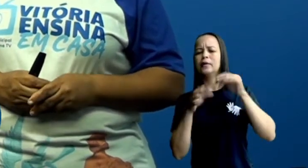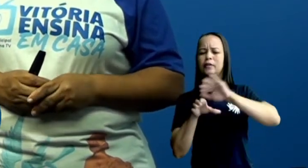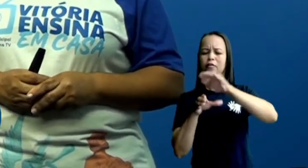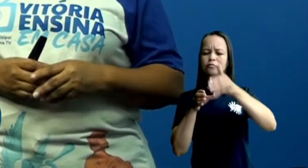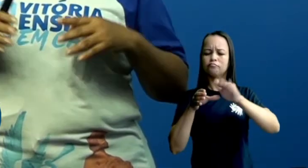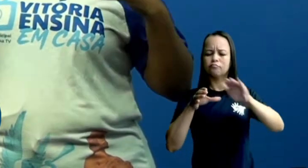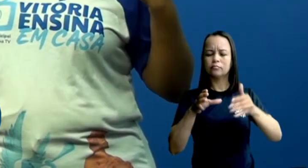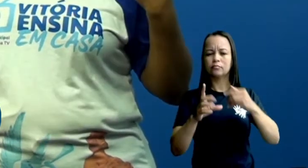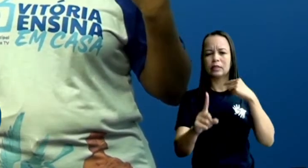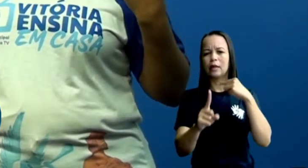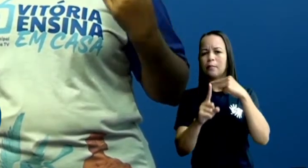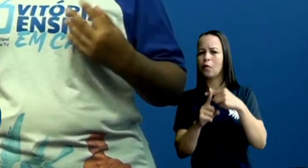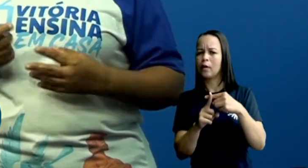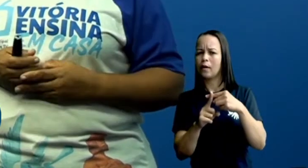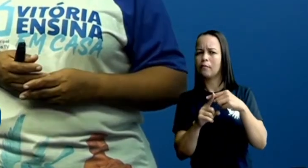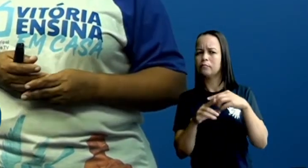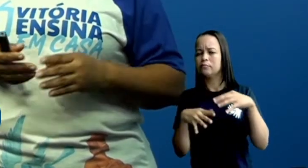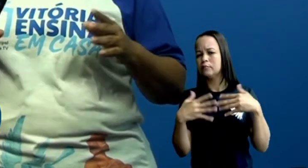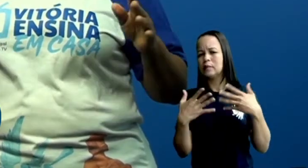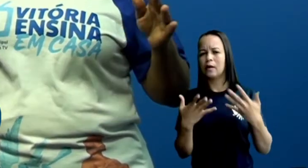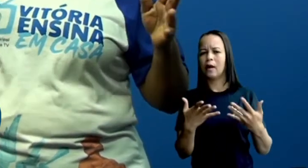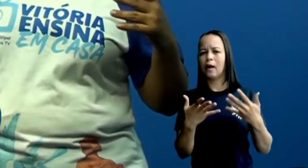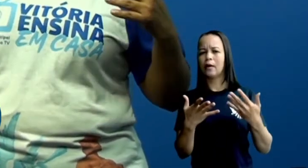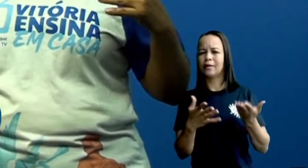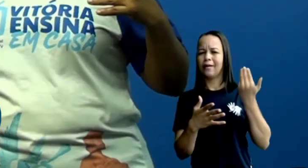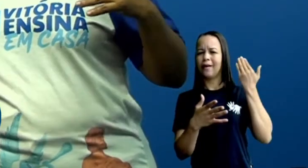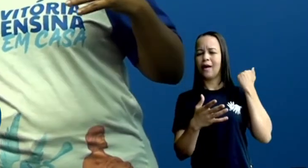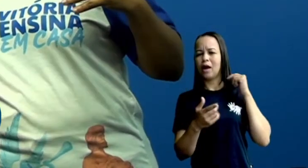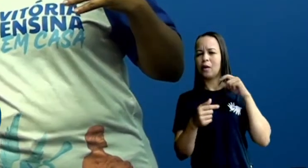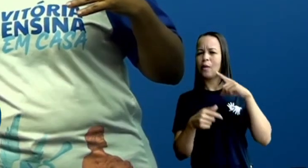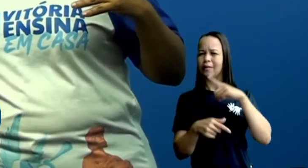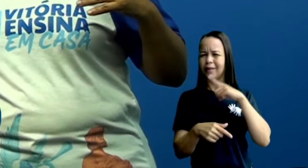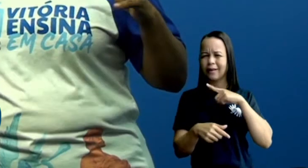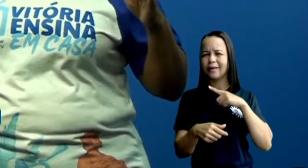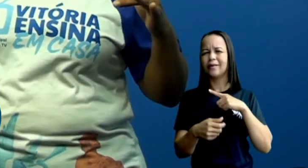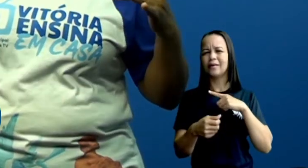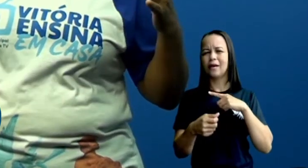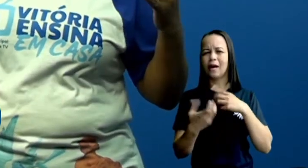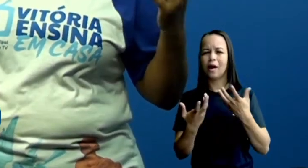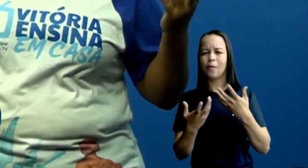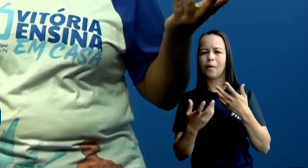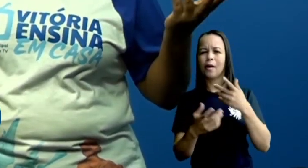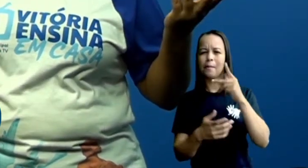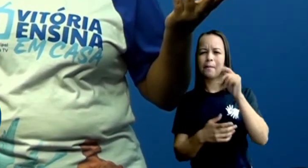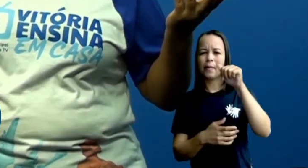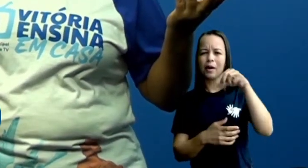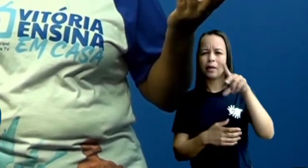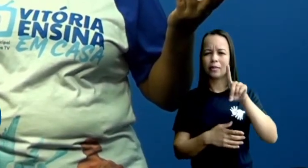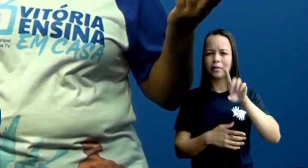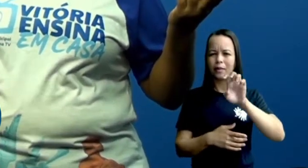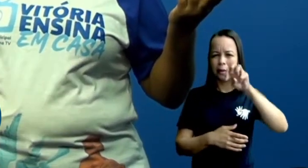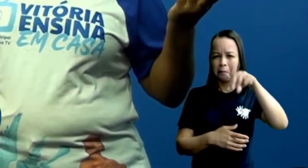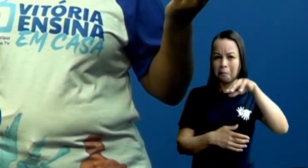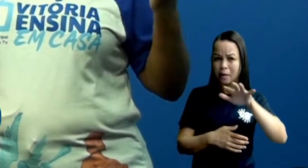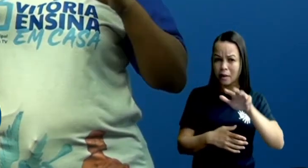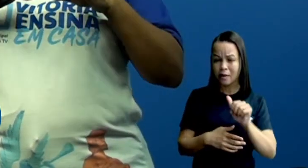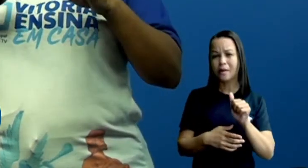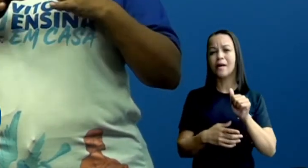Tabocas, será que naquela época tinha alguma pandemia? Será que tinha alguma crise sanitária